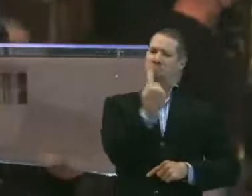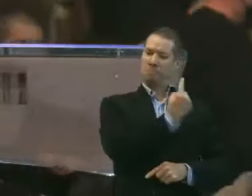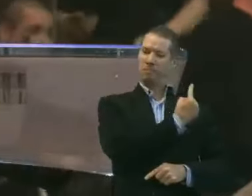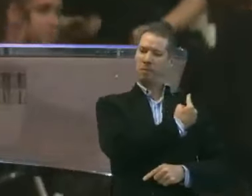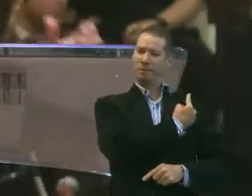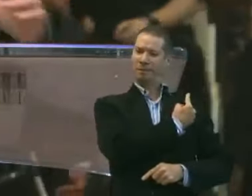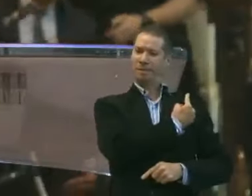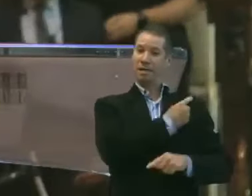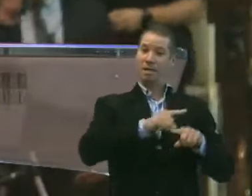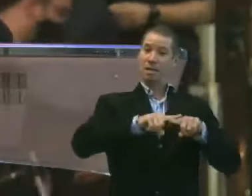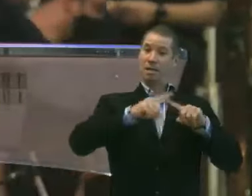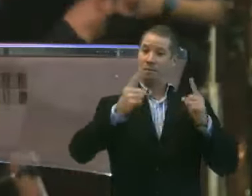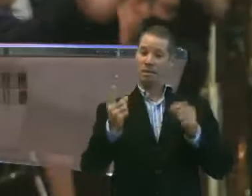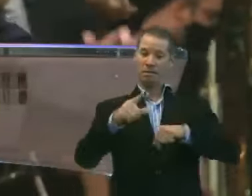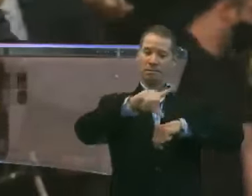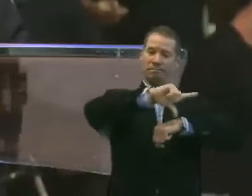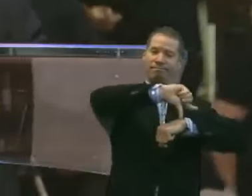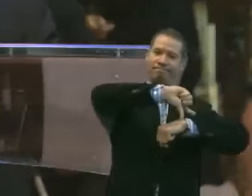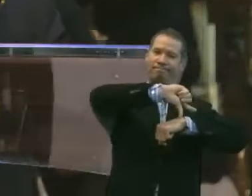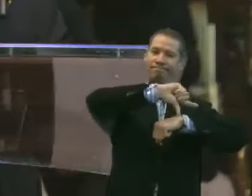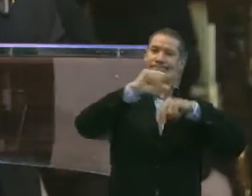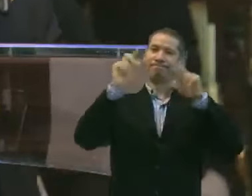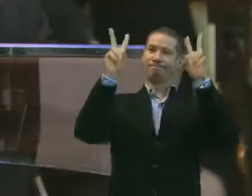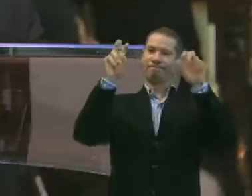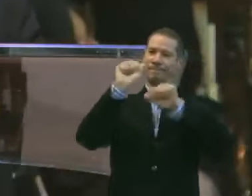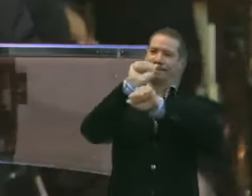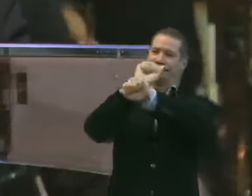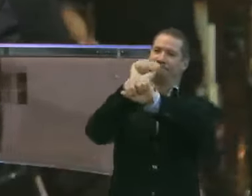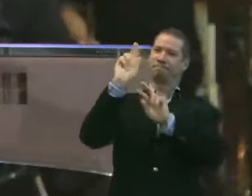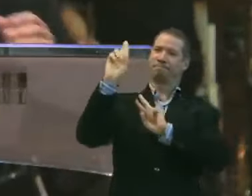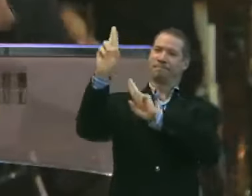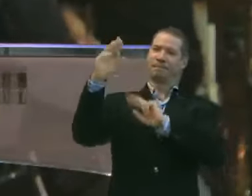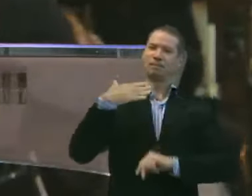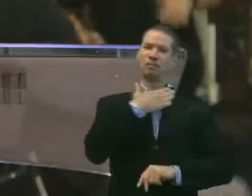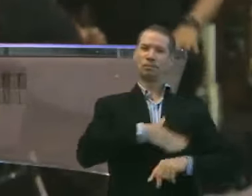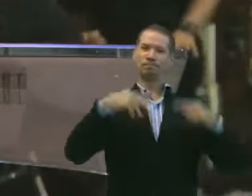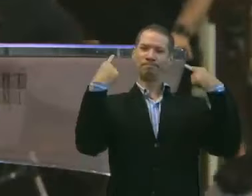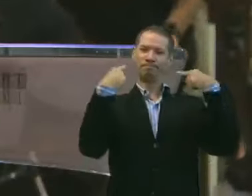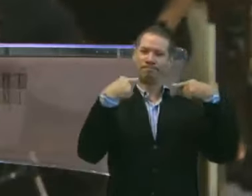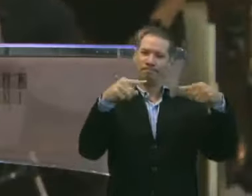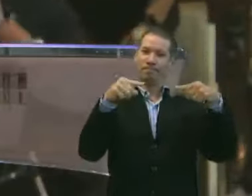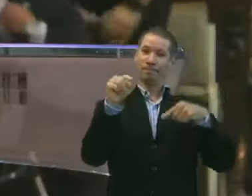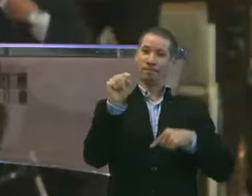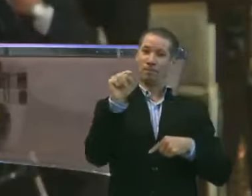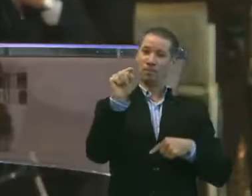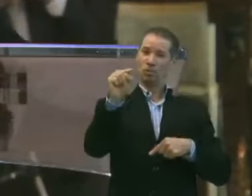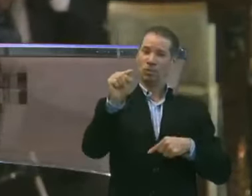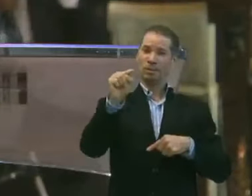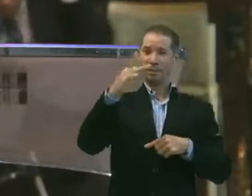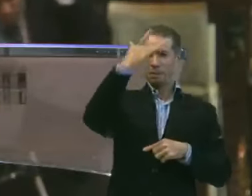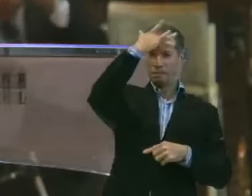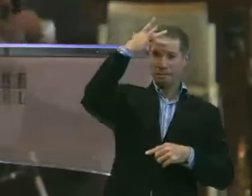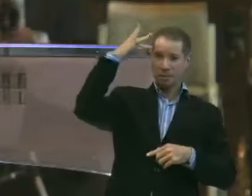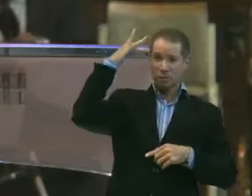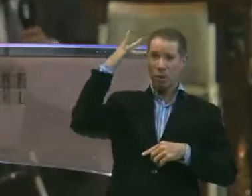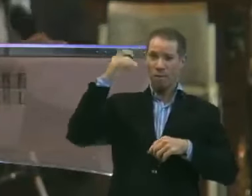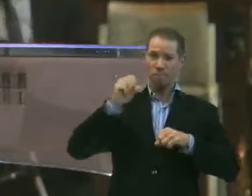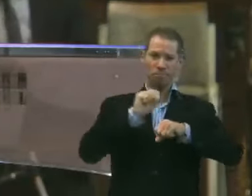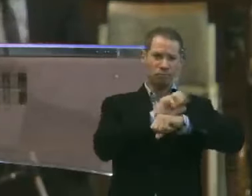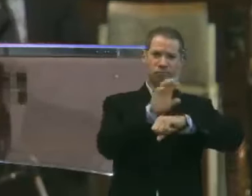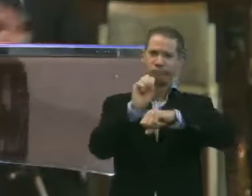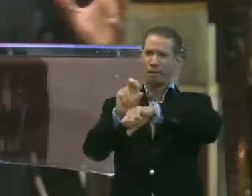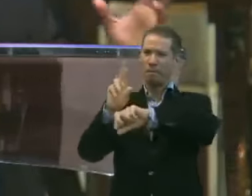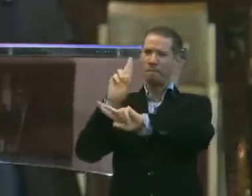Mas antes de falar sobre esperança, eu gostaria de desafiar você a ser um agente de esperança.